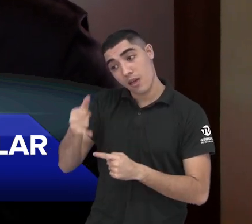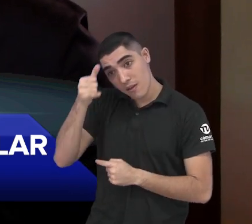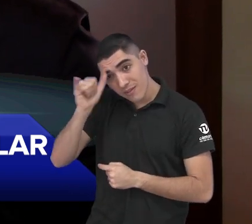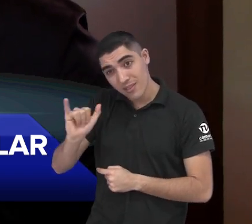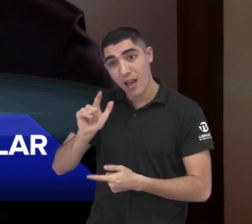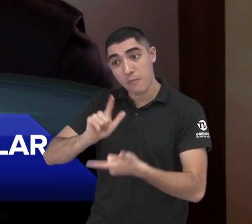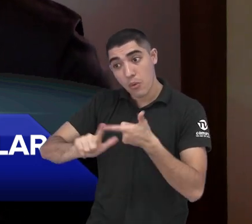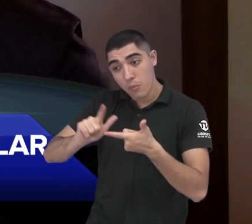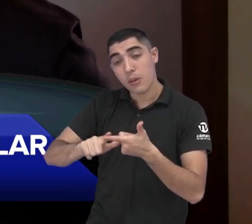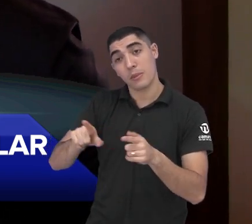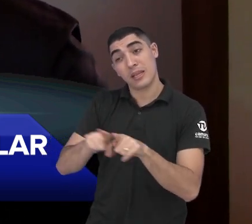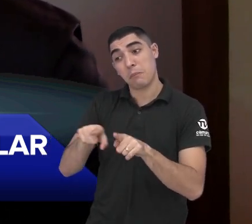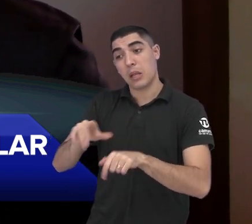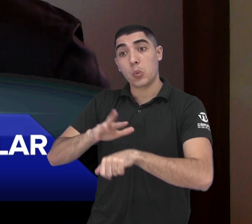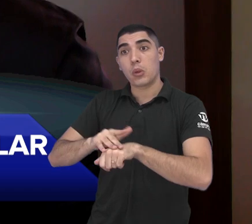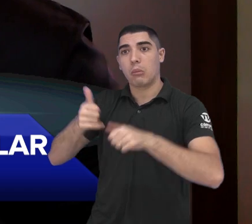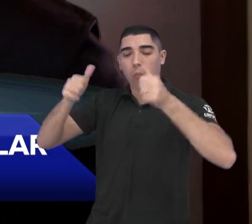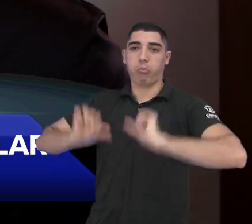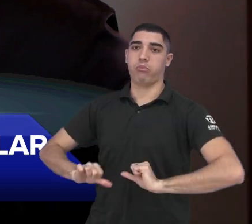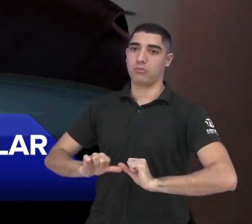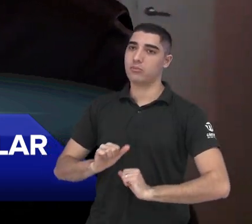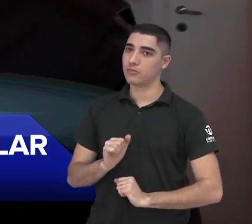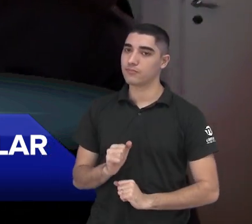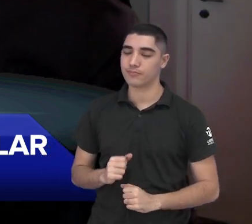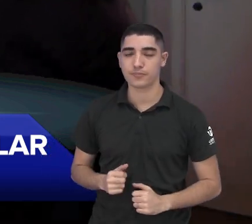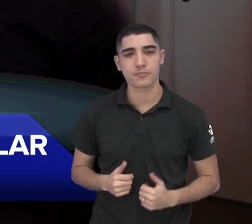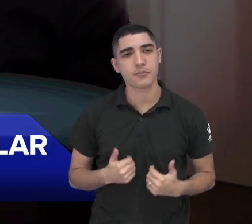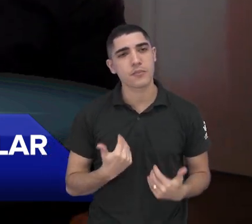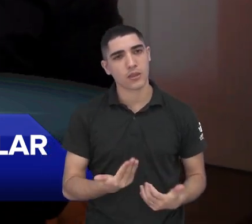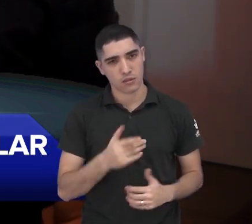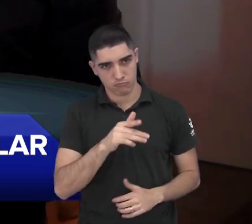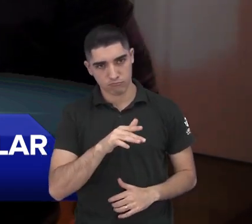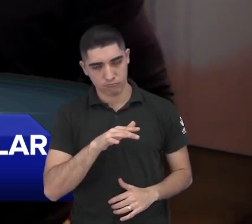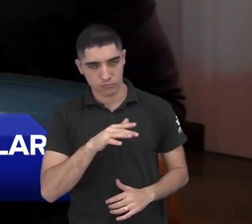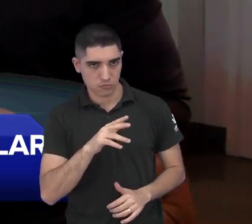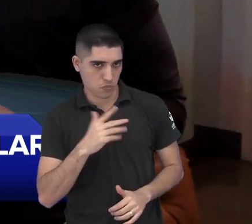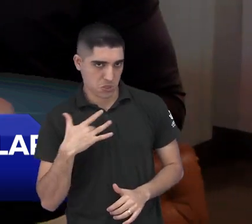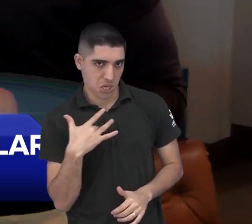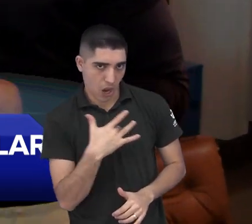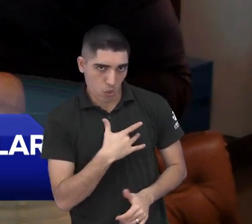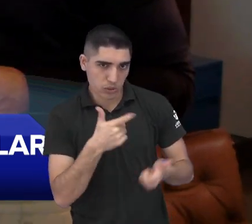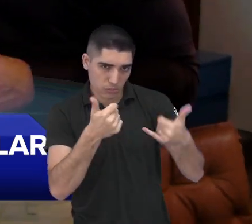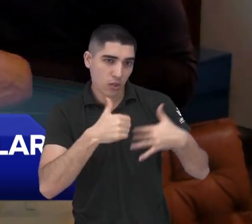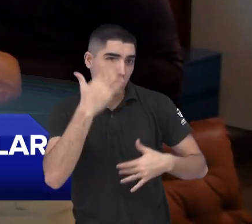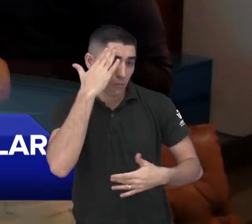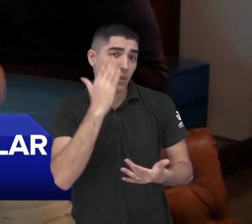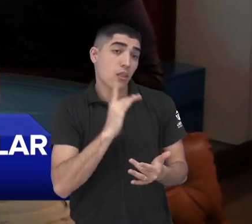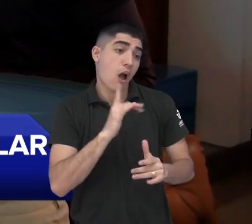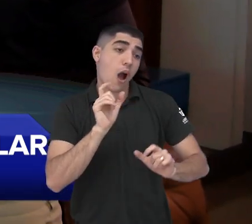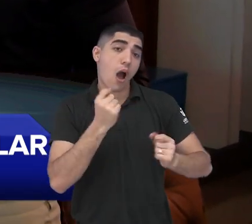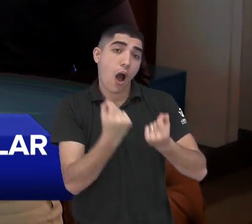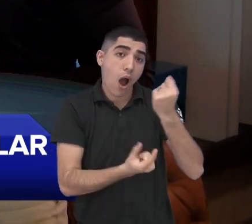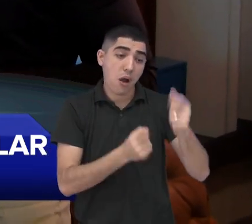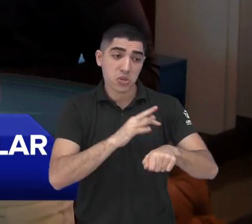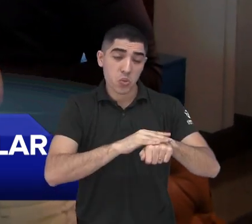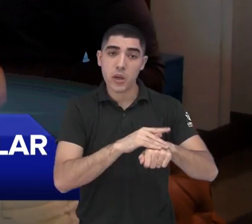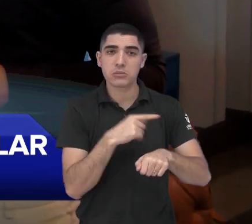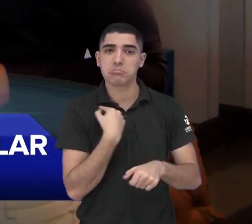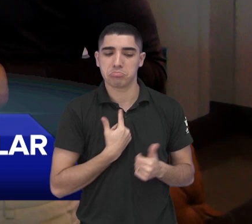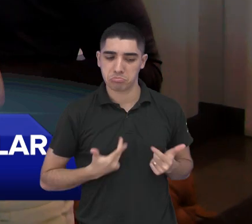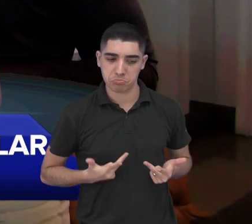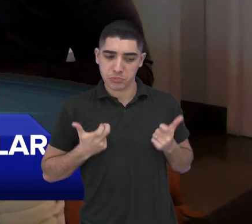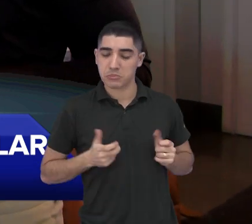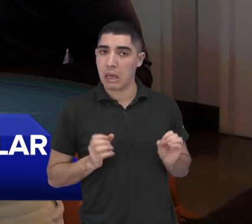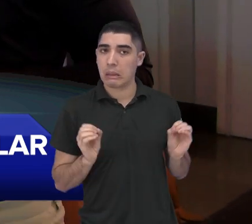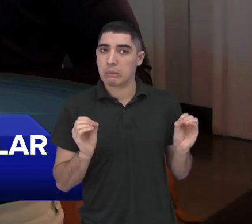prognóstico e o desfecho final da doença. E, doutor, quando se trata de saúde, a gente sabe que tem muitas doenças que são silenciosas, não apresentam